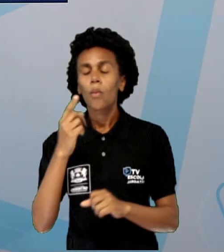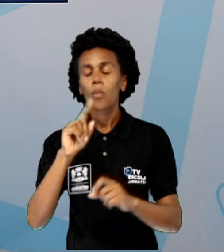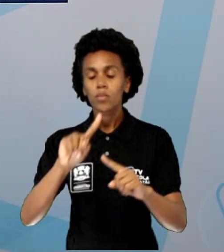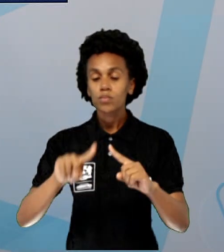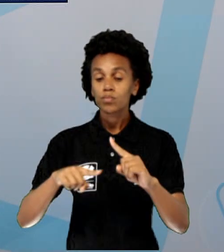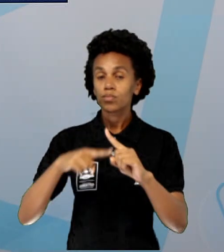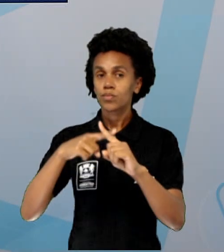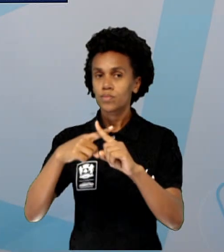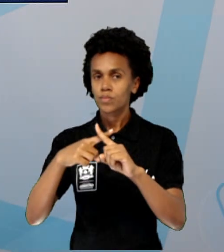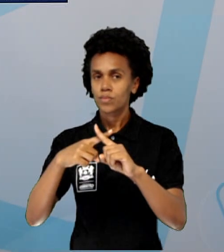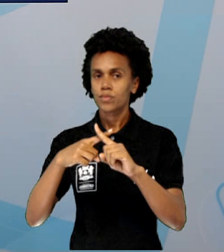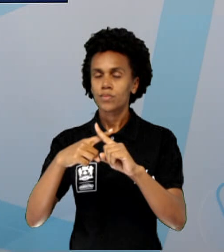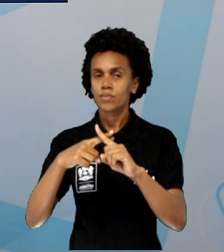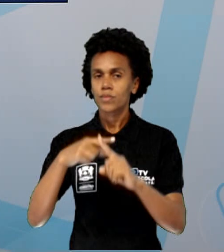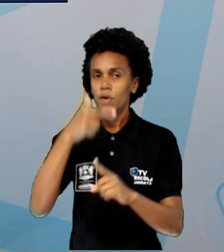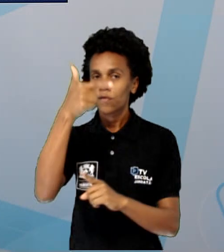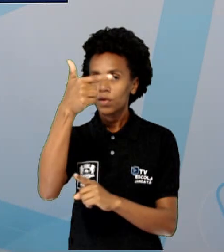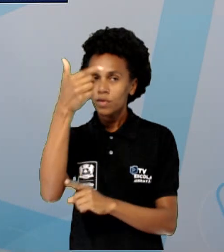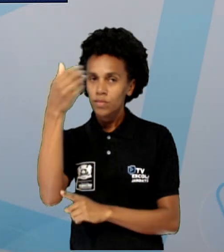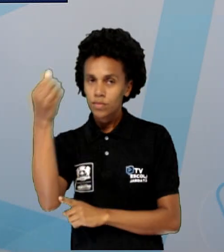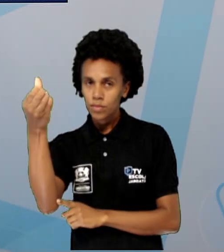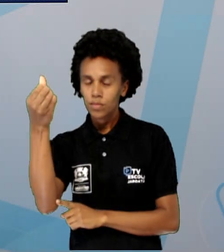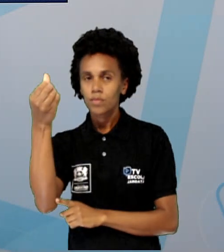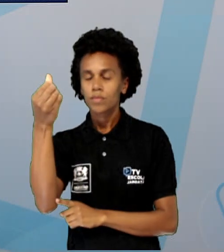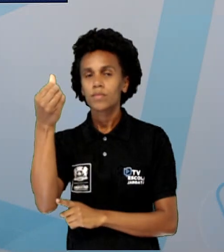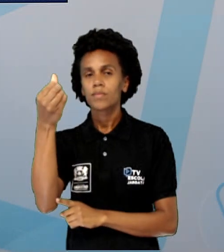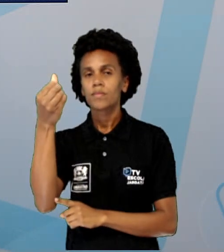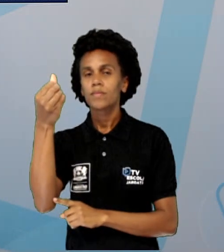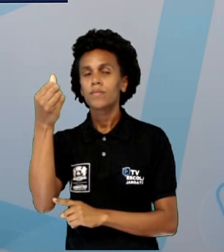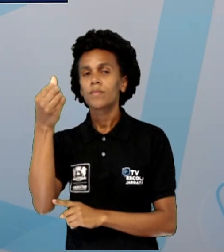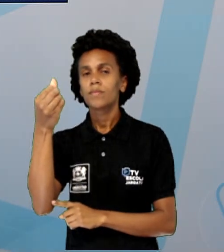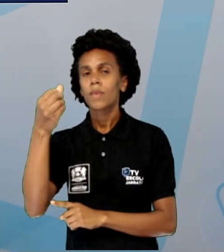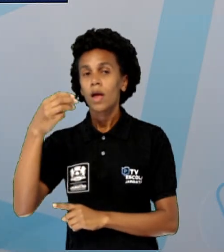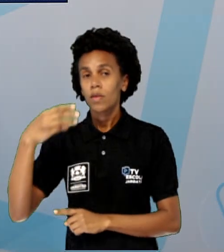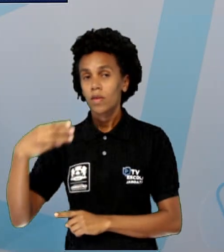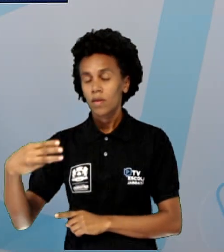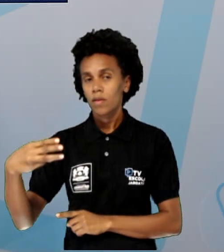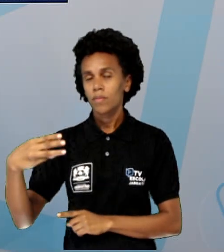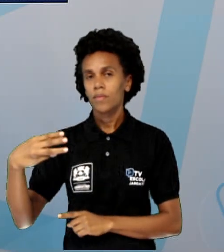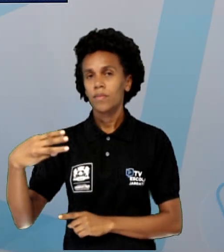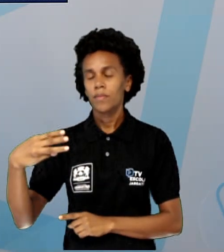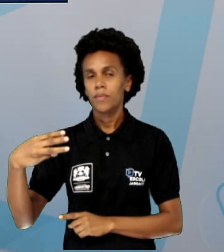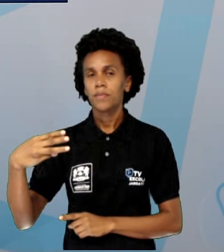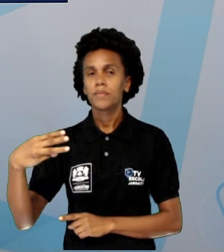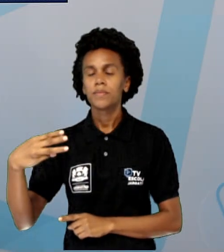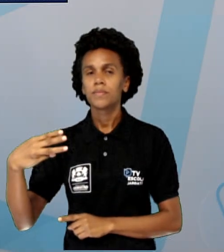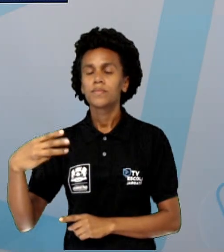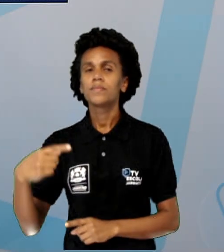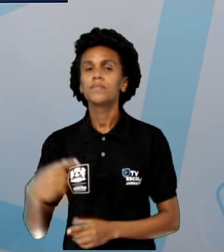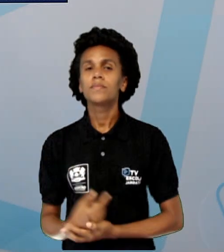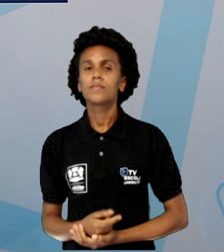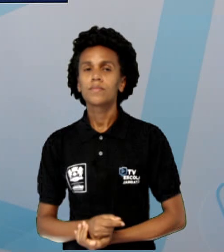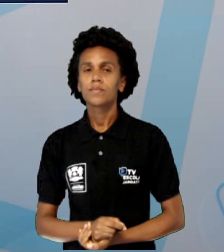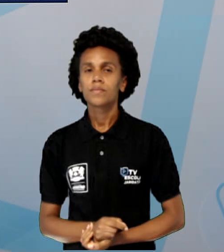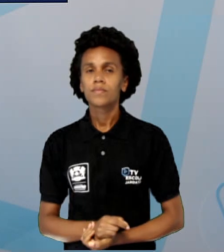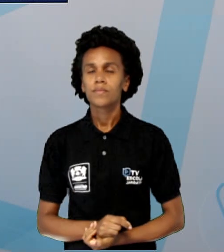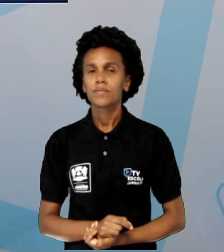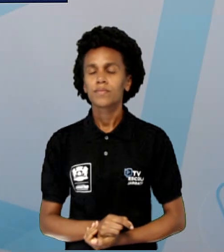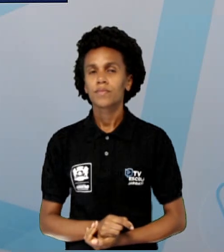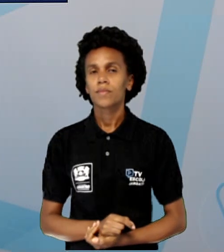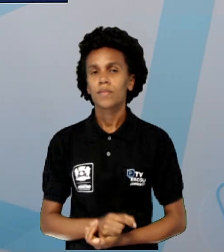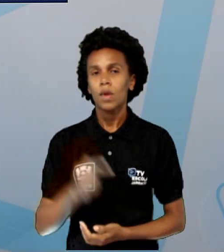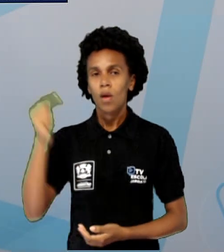né? Então 26 em cima, o 3 que é a quantidade, né? A gente vai chamar esses dois termos de fatores